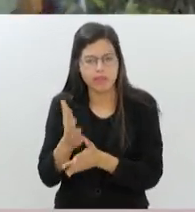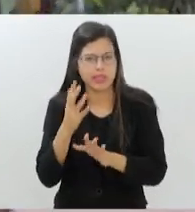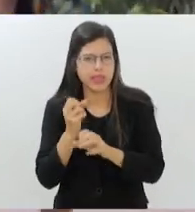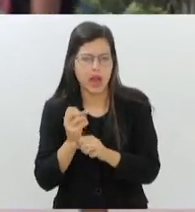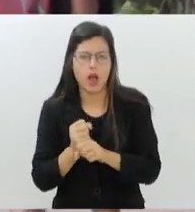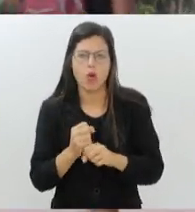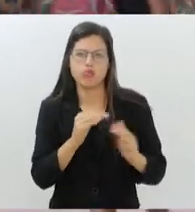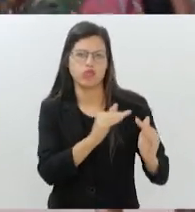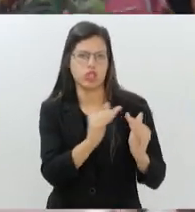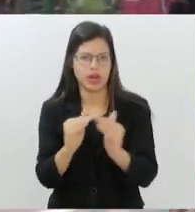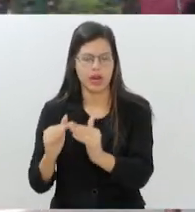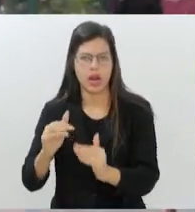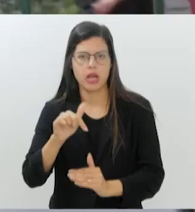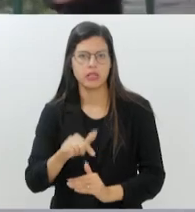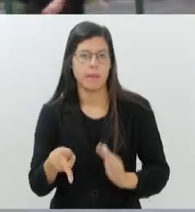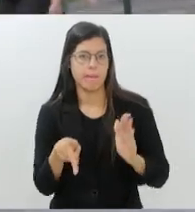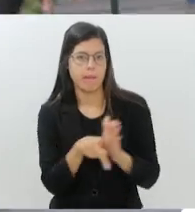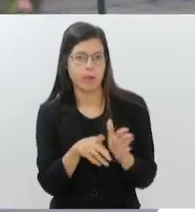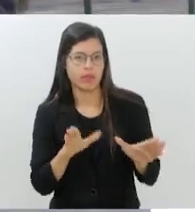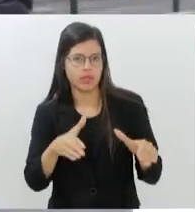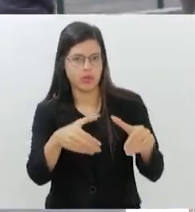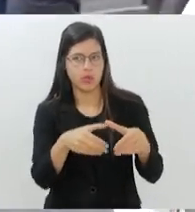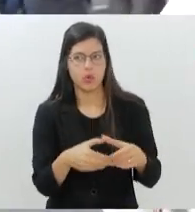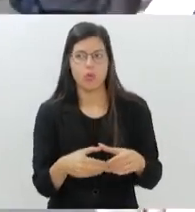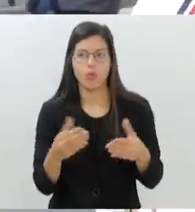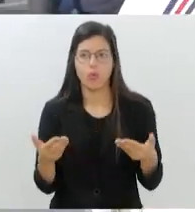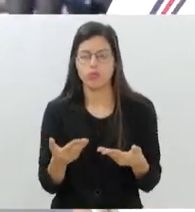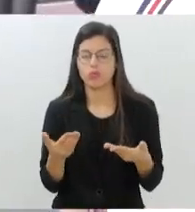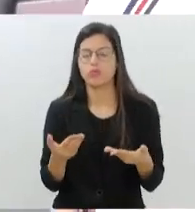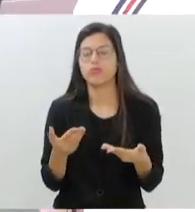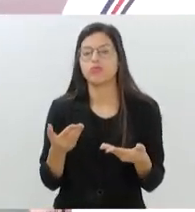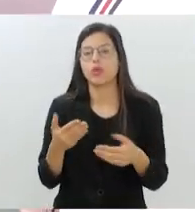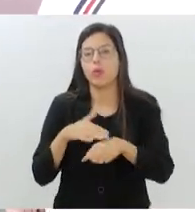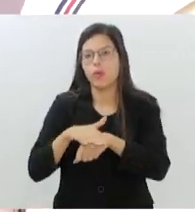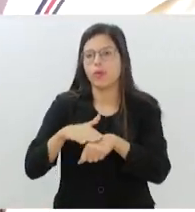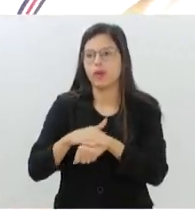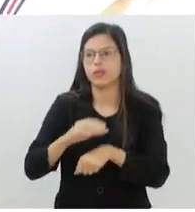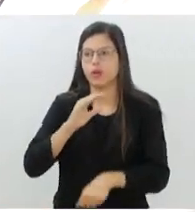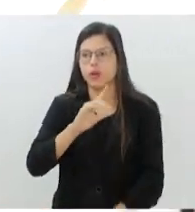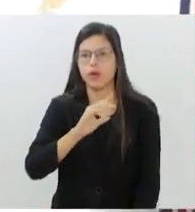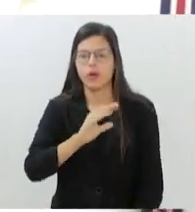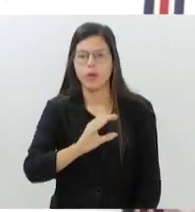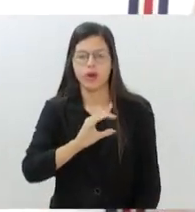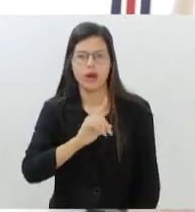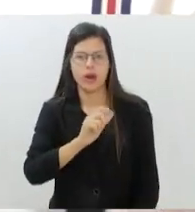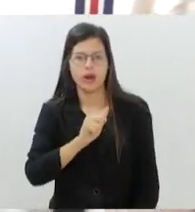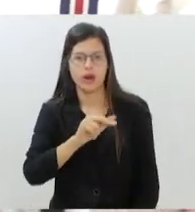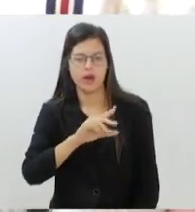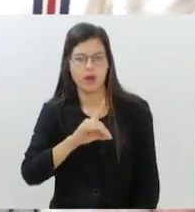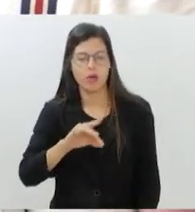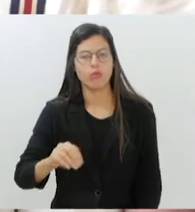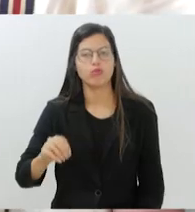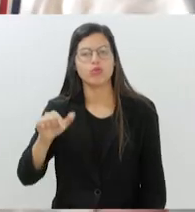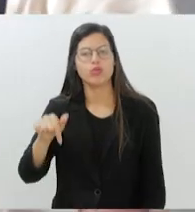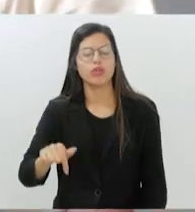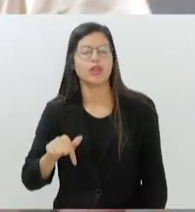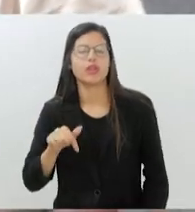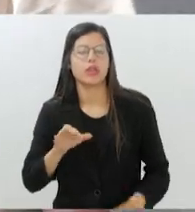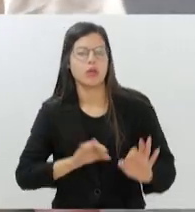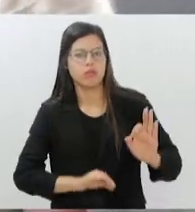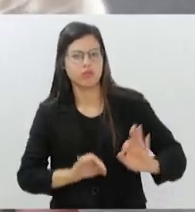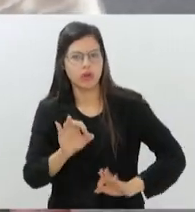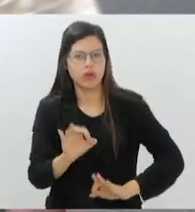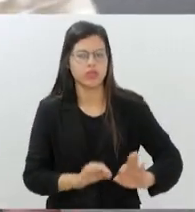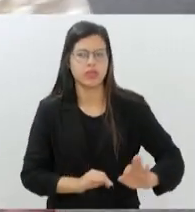Irmandade. Hoje a gente conversa com o Cláudio Castro, que é mordomo dos prédios, o diretor de patrimônio da Irmandade da Santa Casa da Misericórdia.